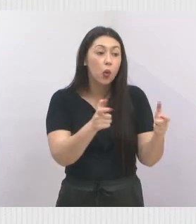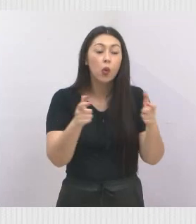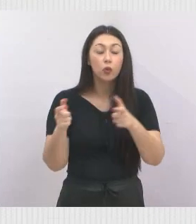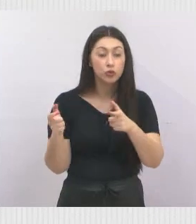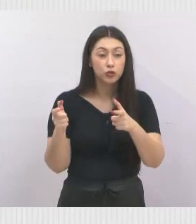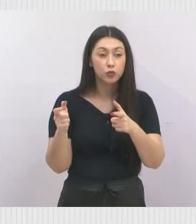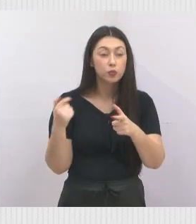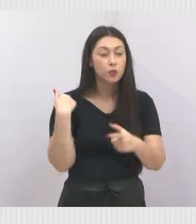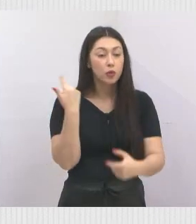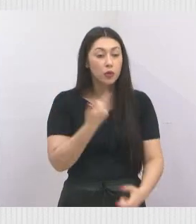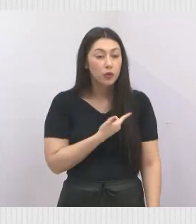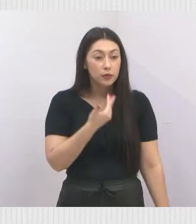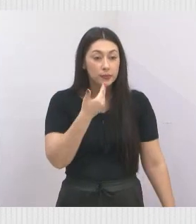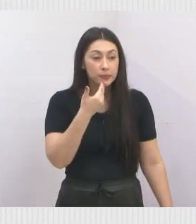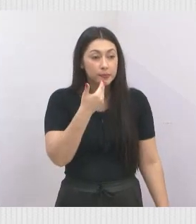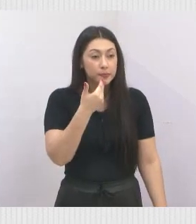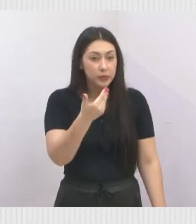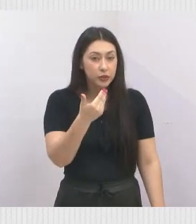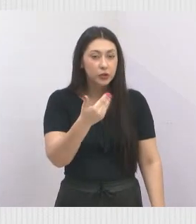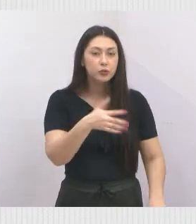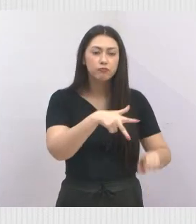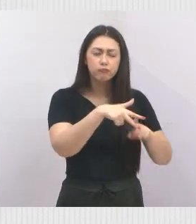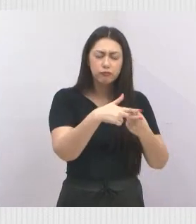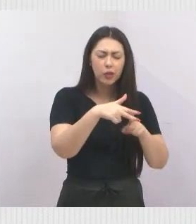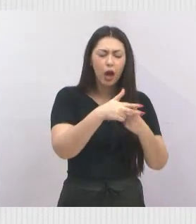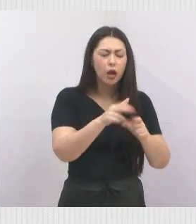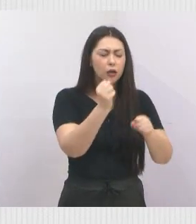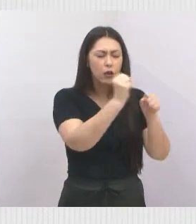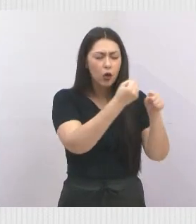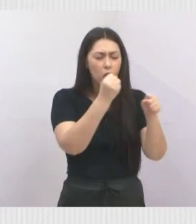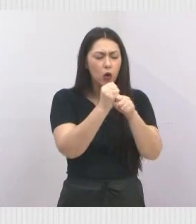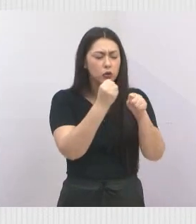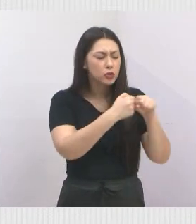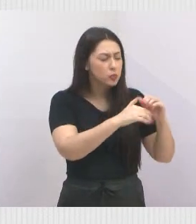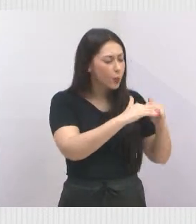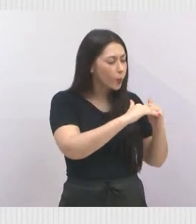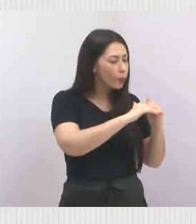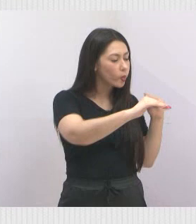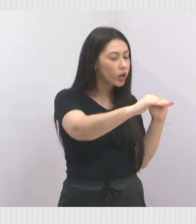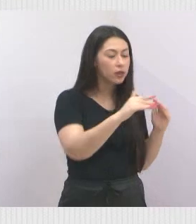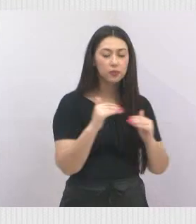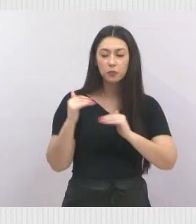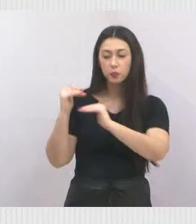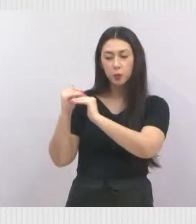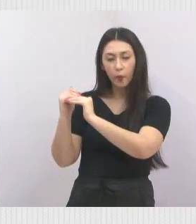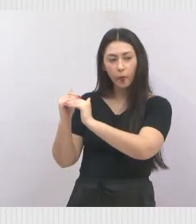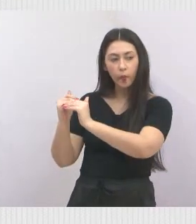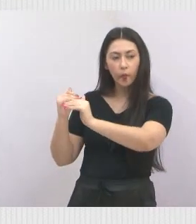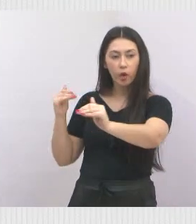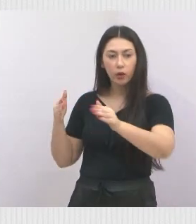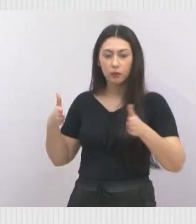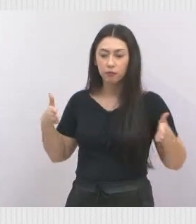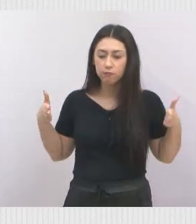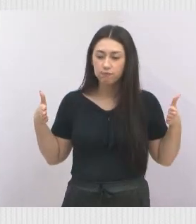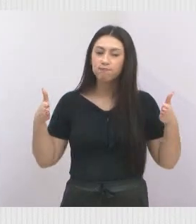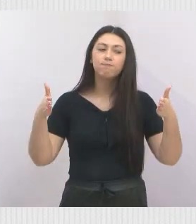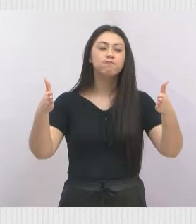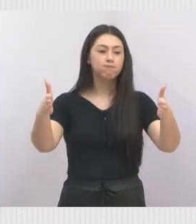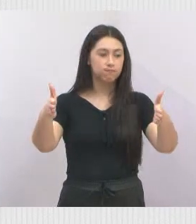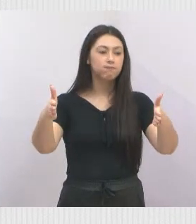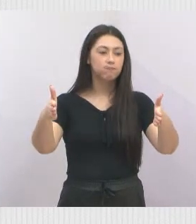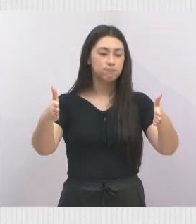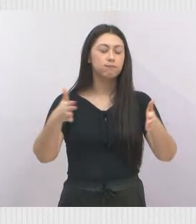solicitando que seja feita a calçada dos dois lados da rua,